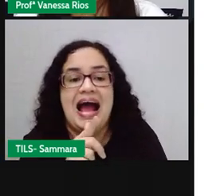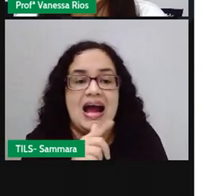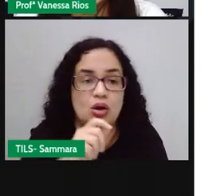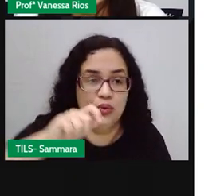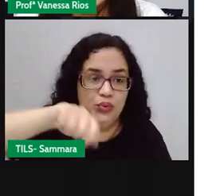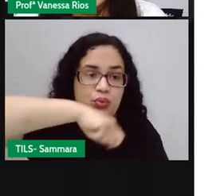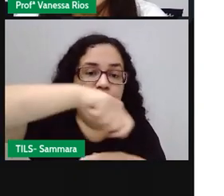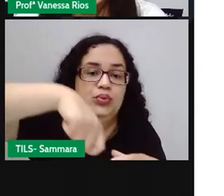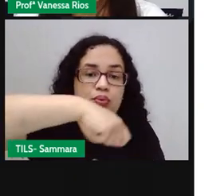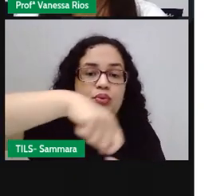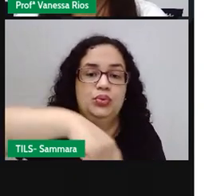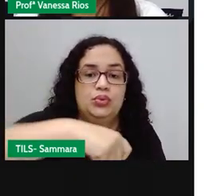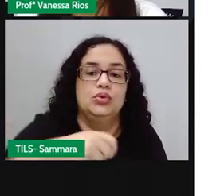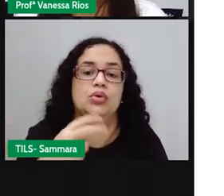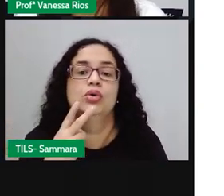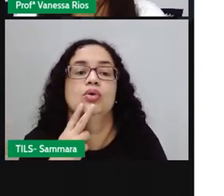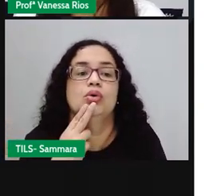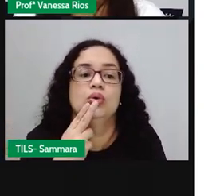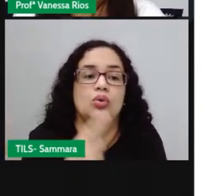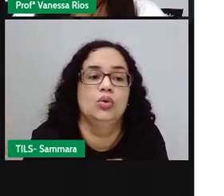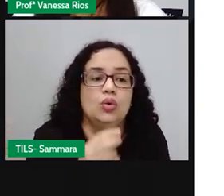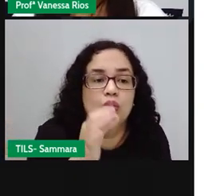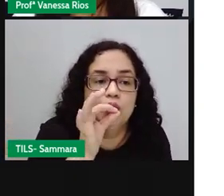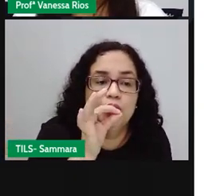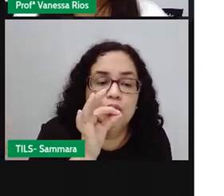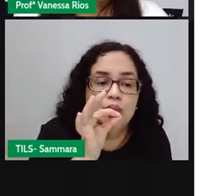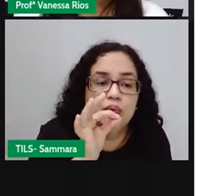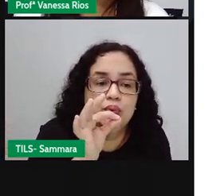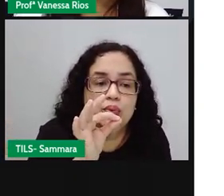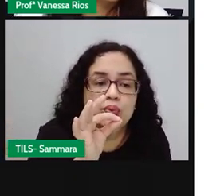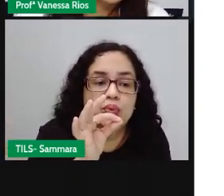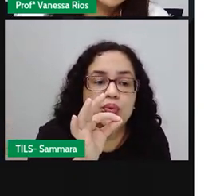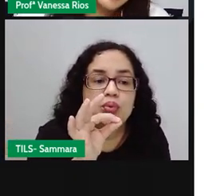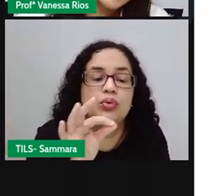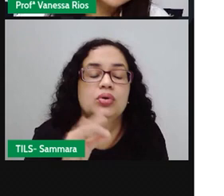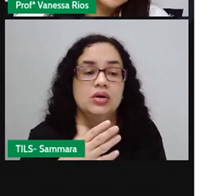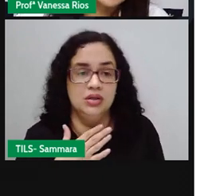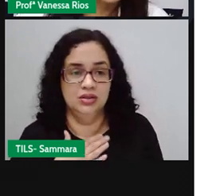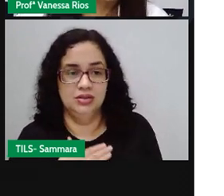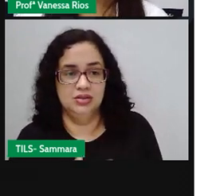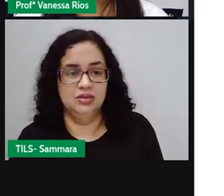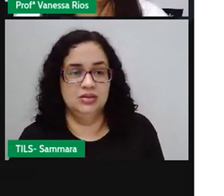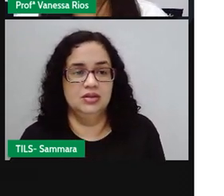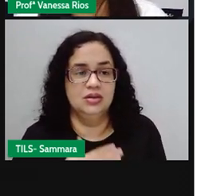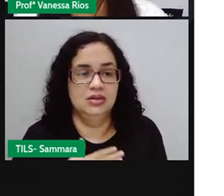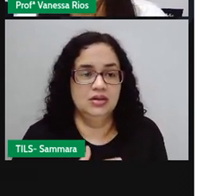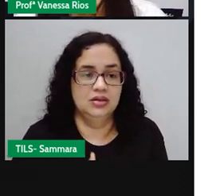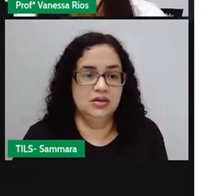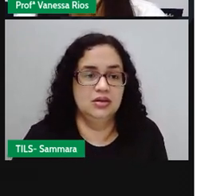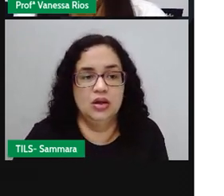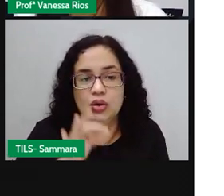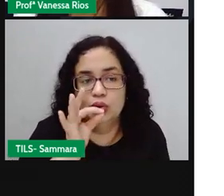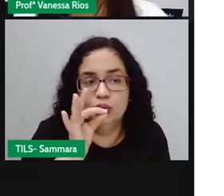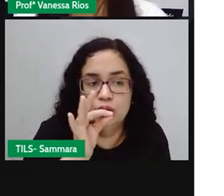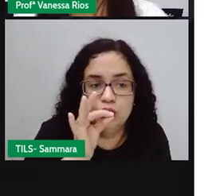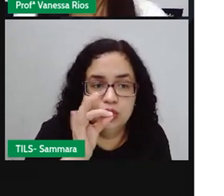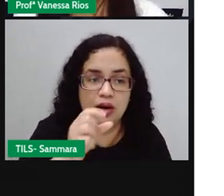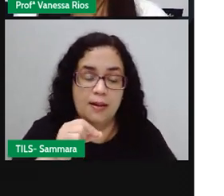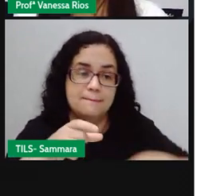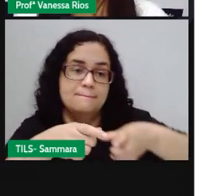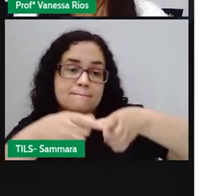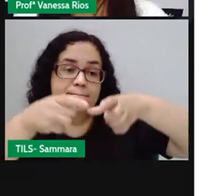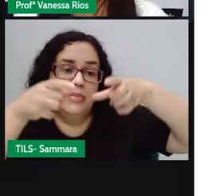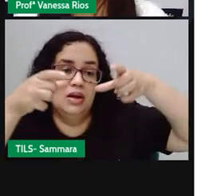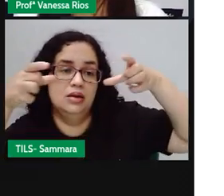Mexa bem e com um canudinho assopre. Quanto mais devagar a criança assoprar, maior